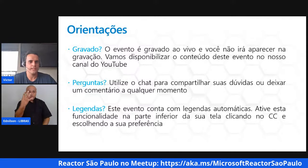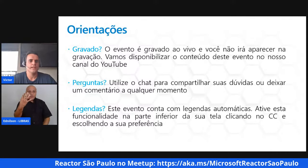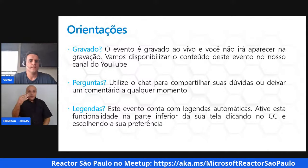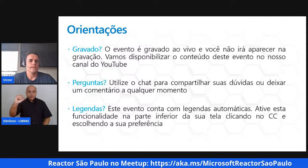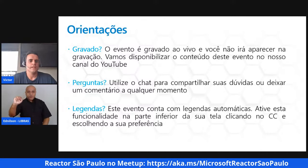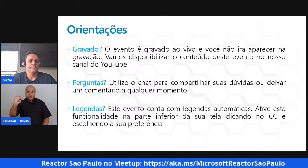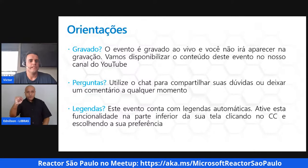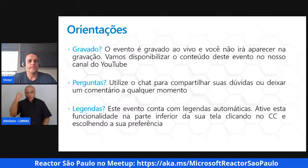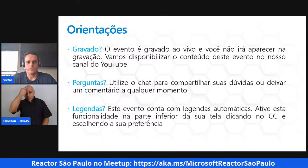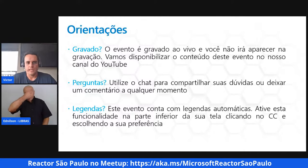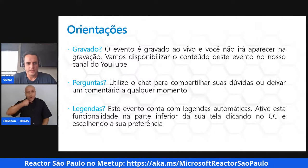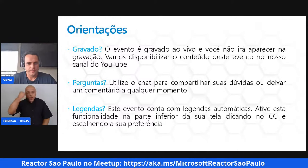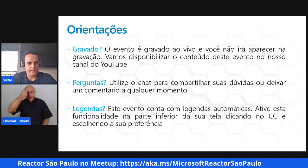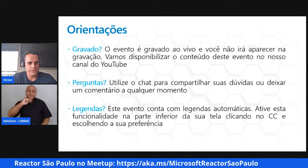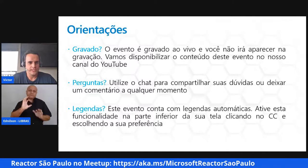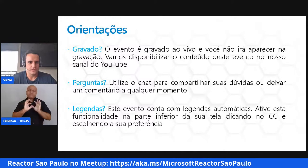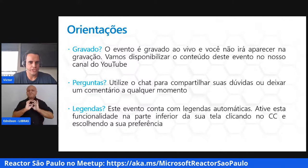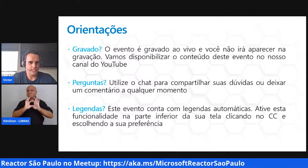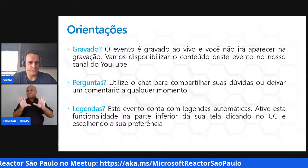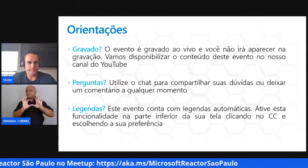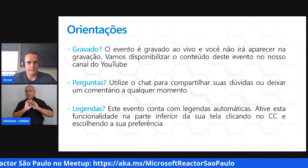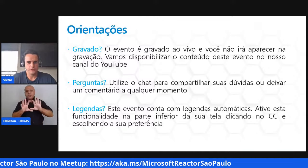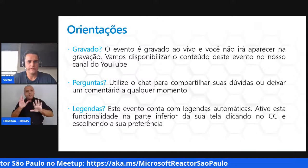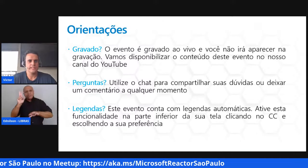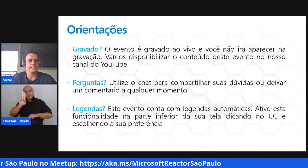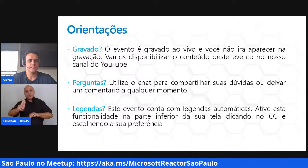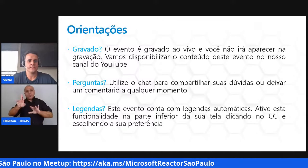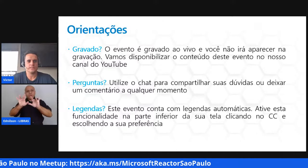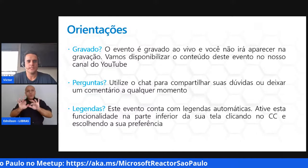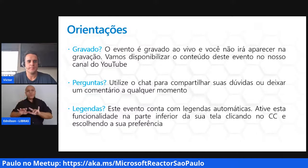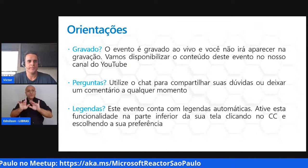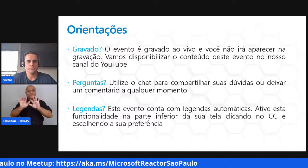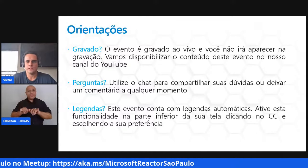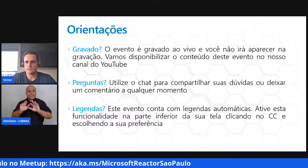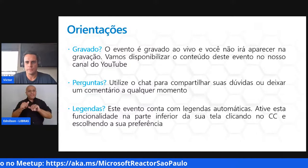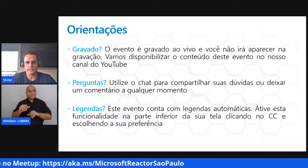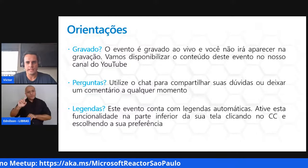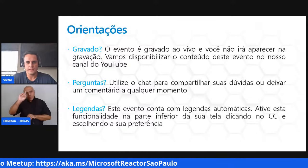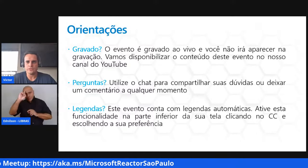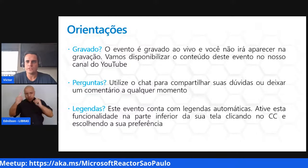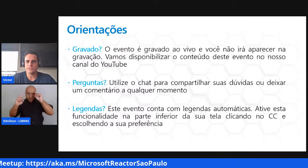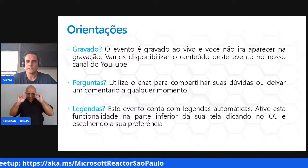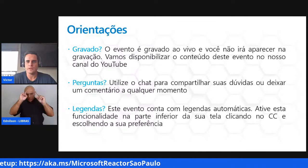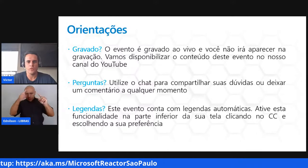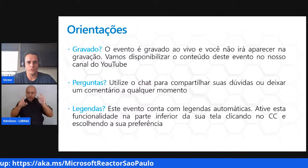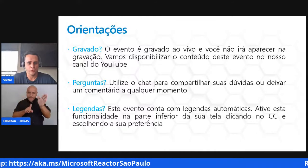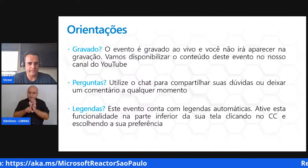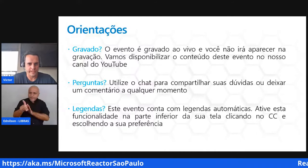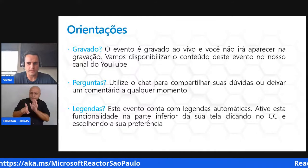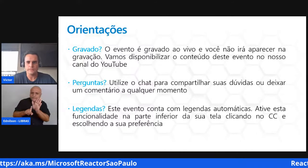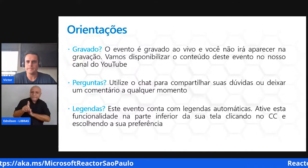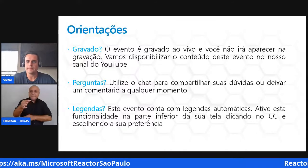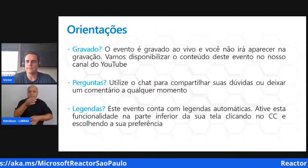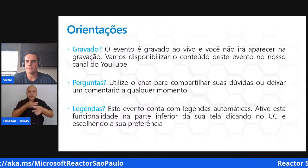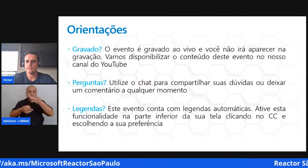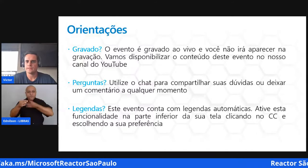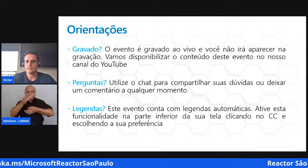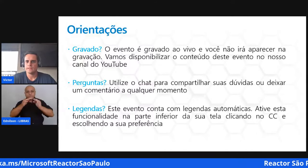Fiquem à vontade para utilizar o chat para dúvidas, perguntas, comentários ao longo do evento.